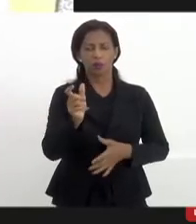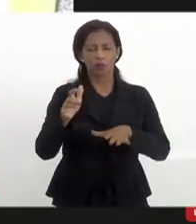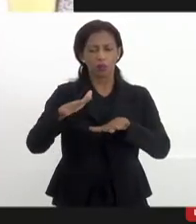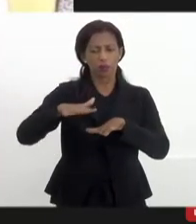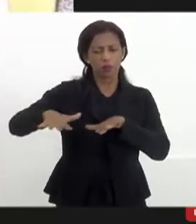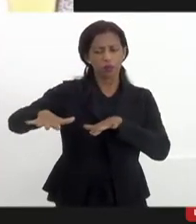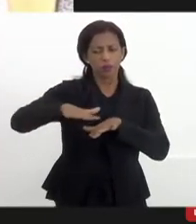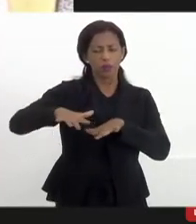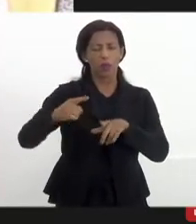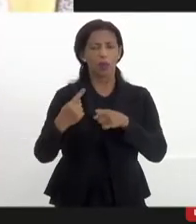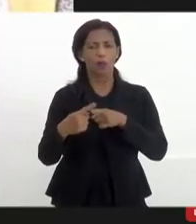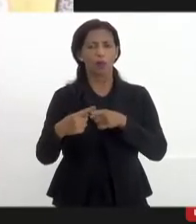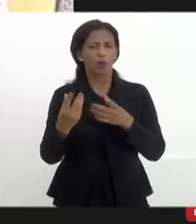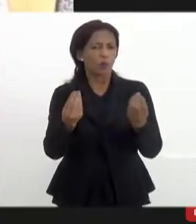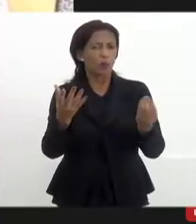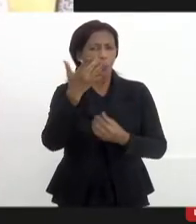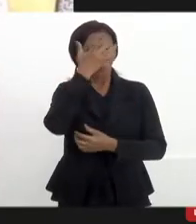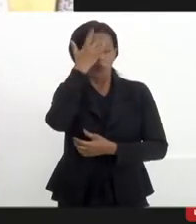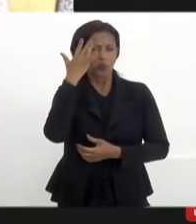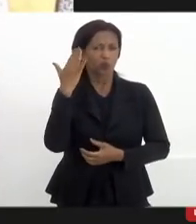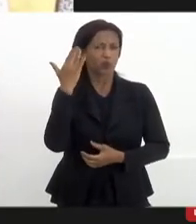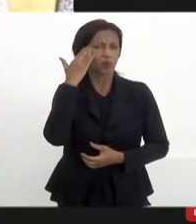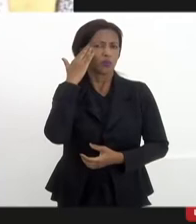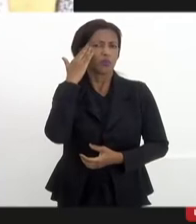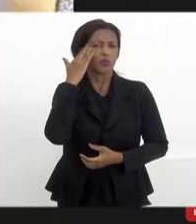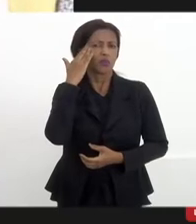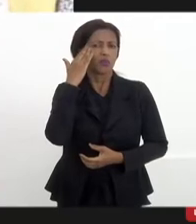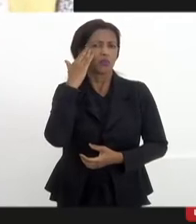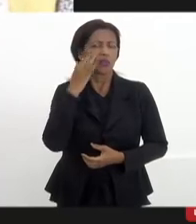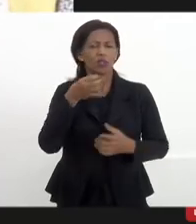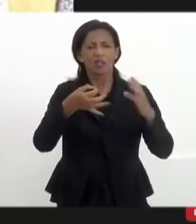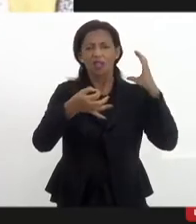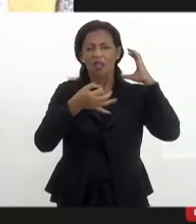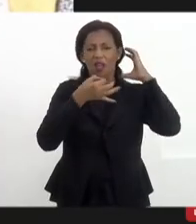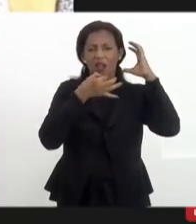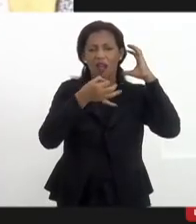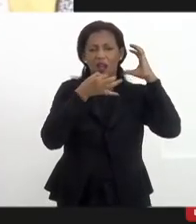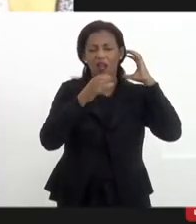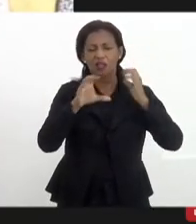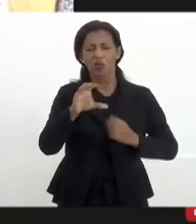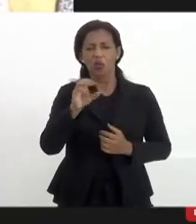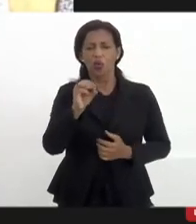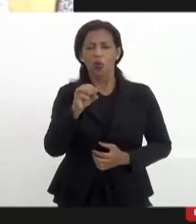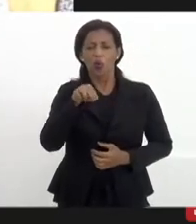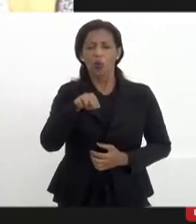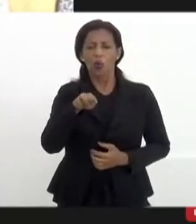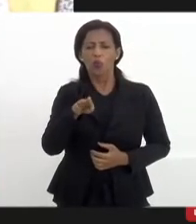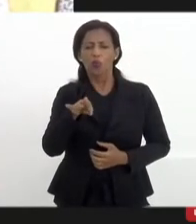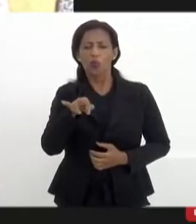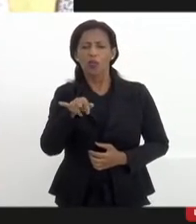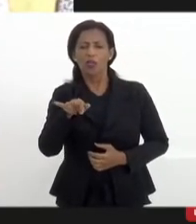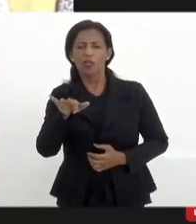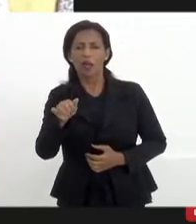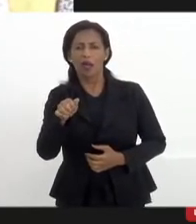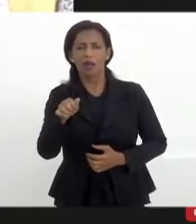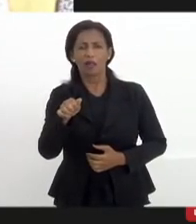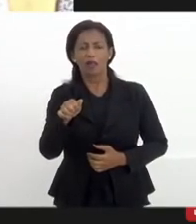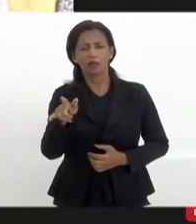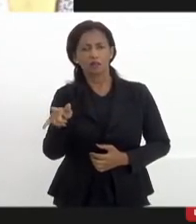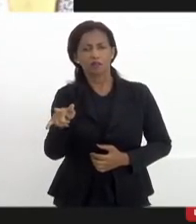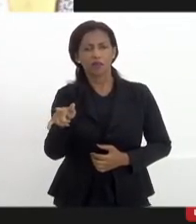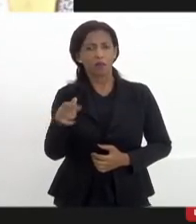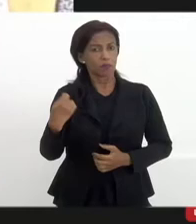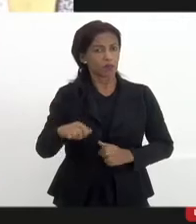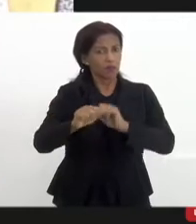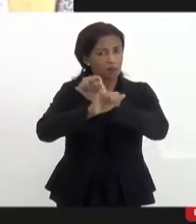pouco, porque muita gente não entende o significado de ser rádio comunitária e é preciso que